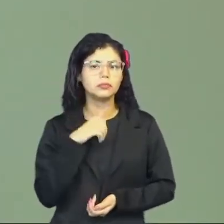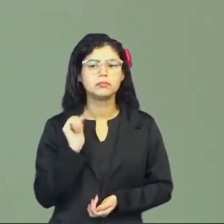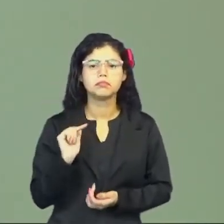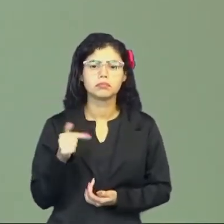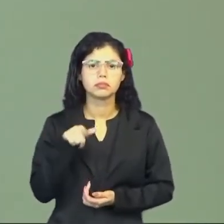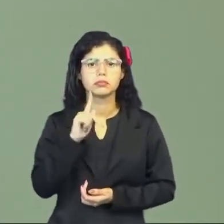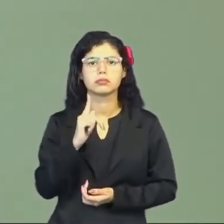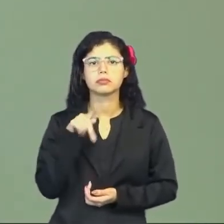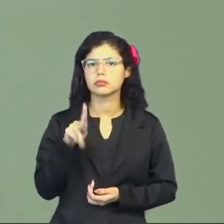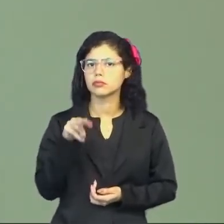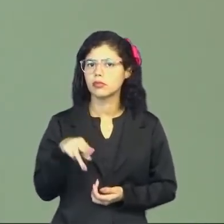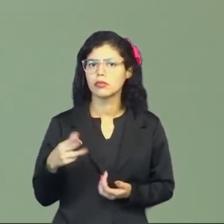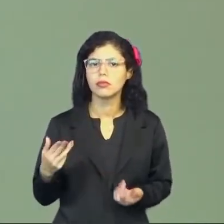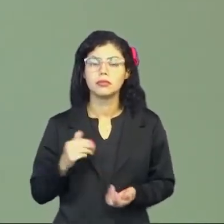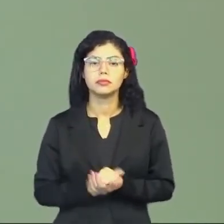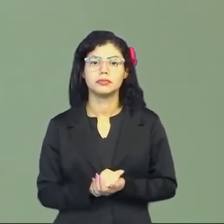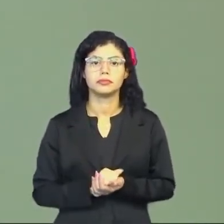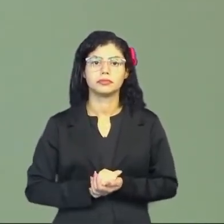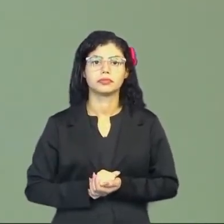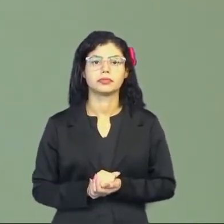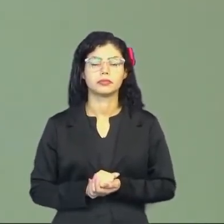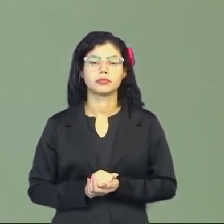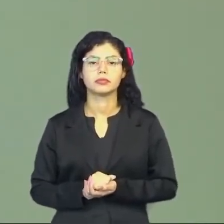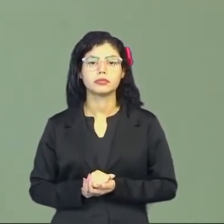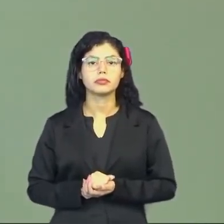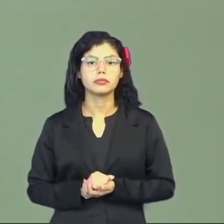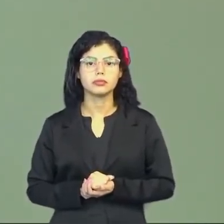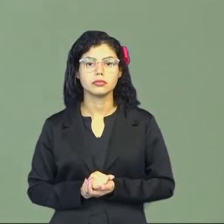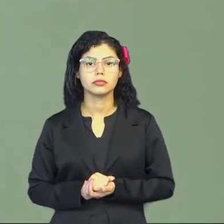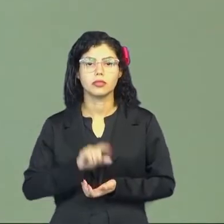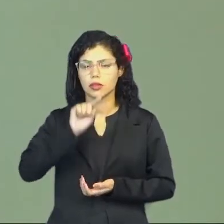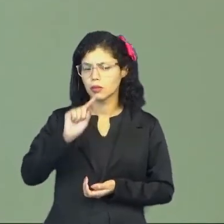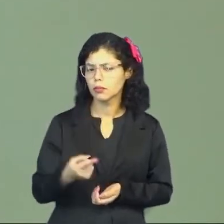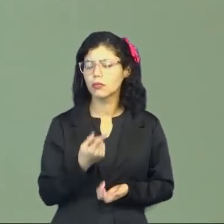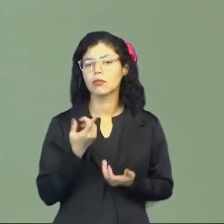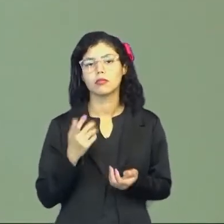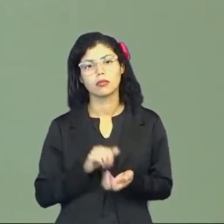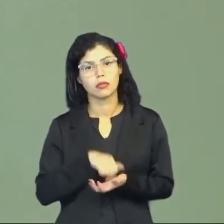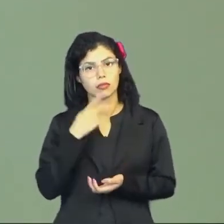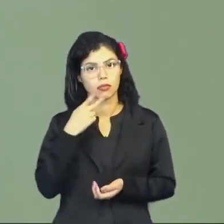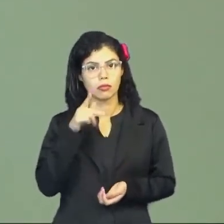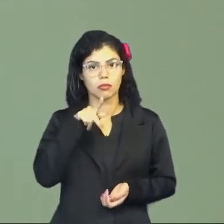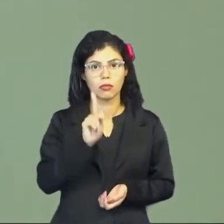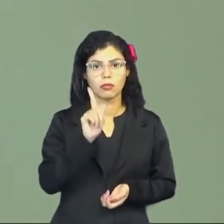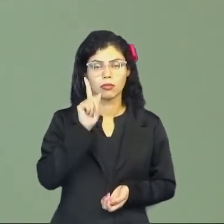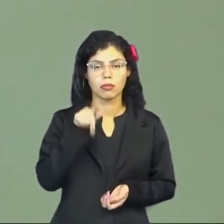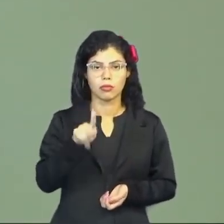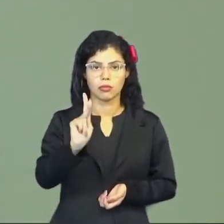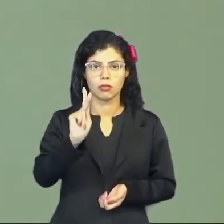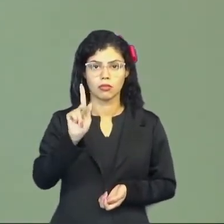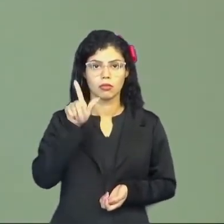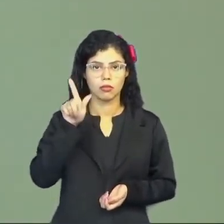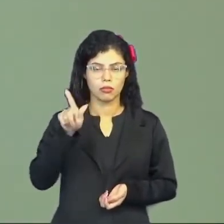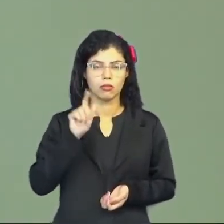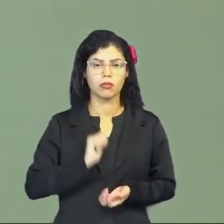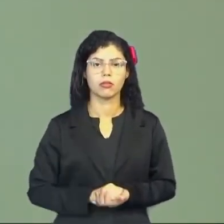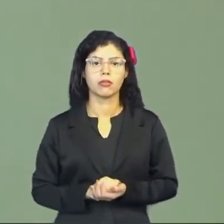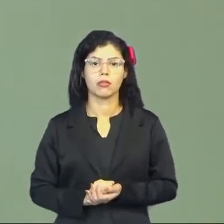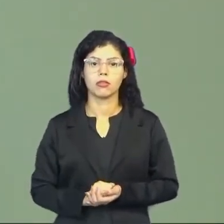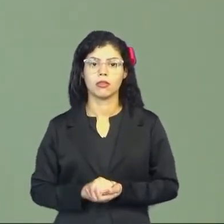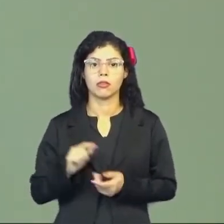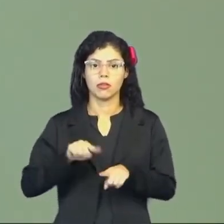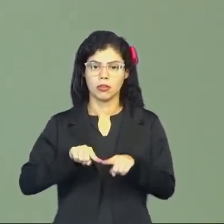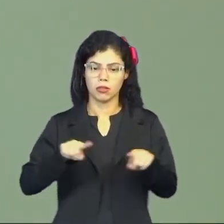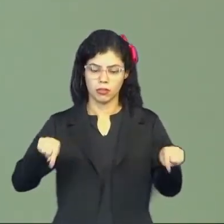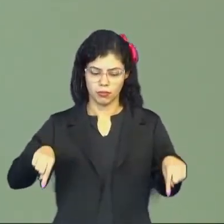quilo? Mil quilogramas. Aí, quando a gente vai falar em quilogramas, a gente vai trabalhar mais em